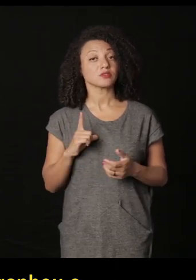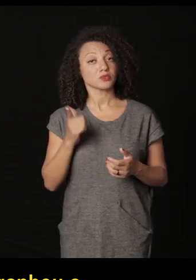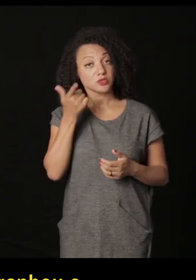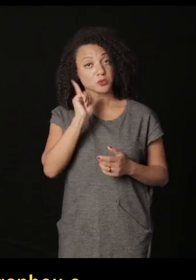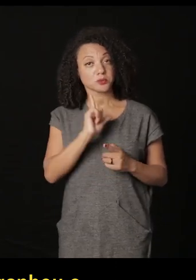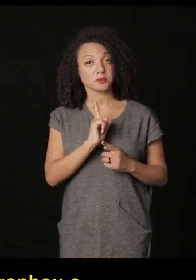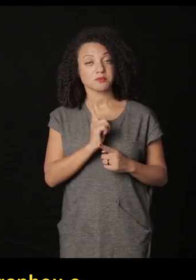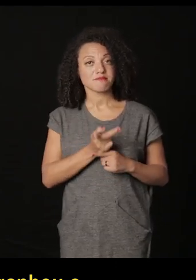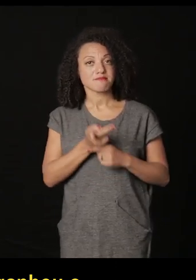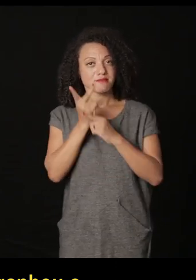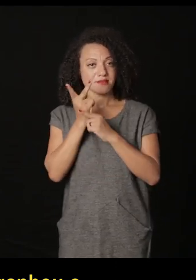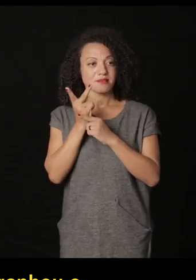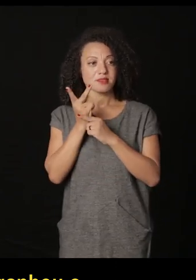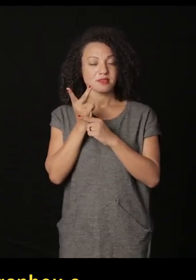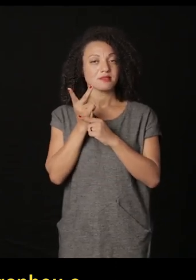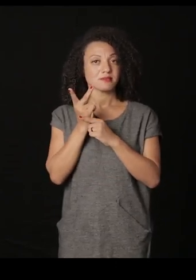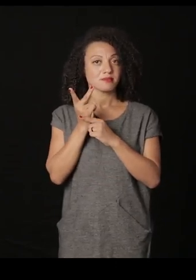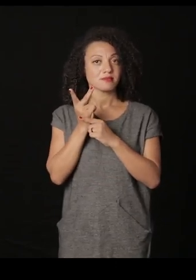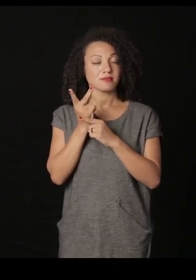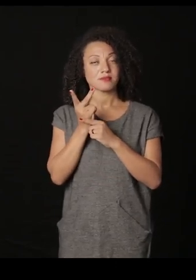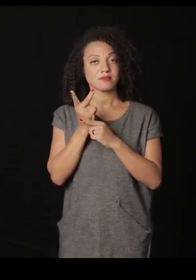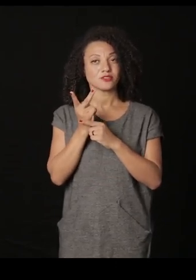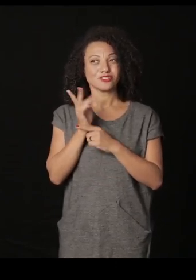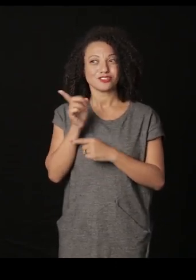que o Claudio mencionou